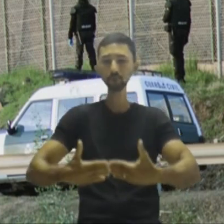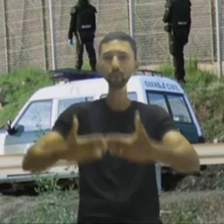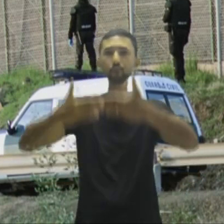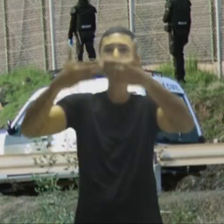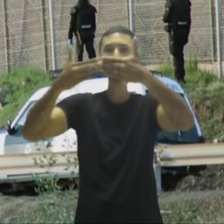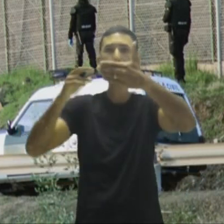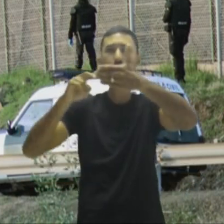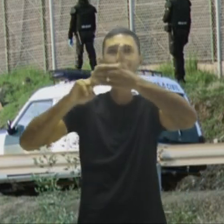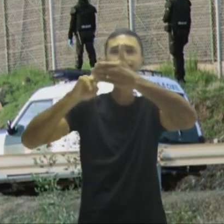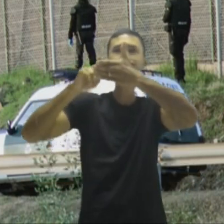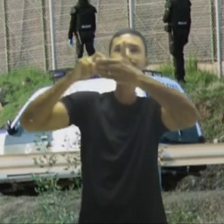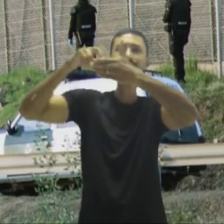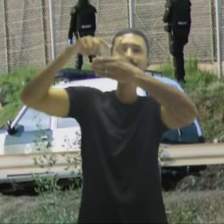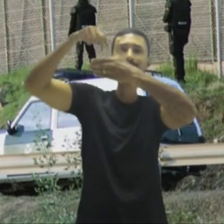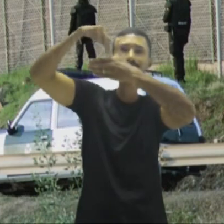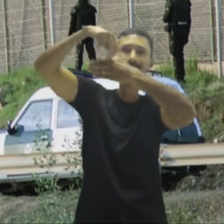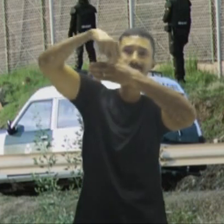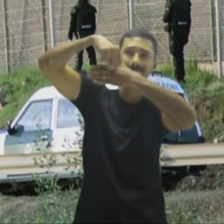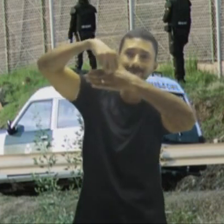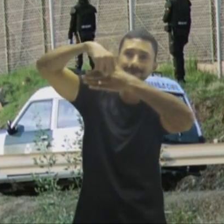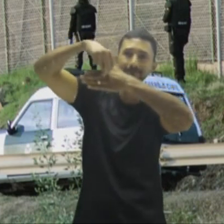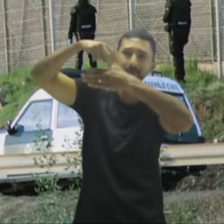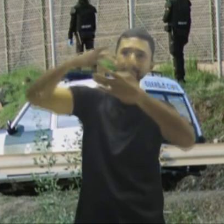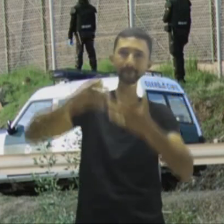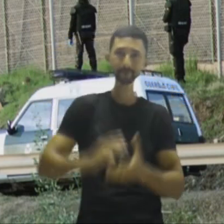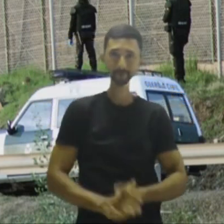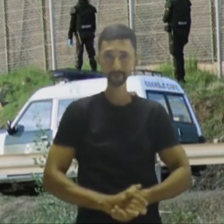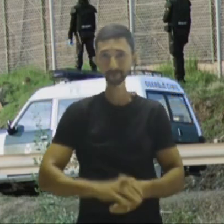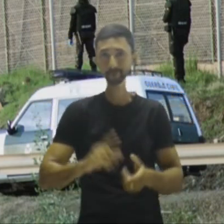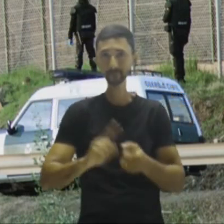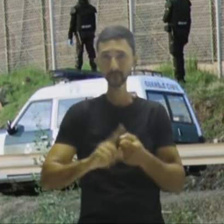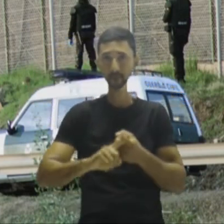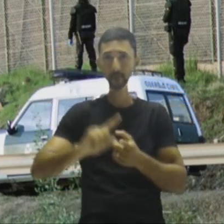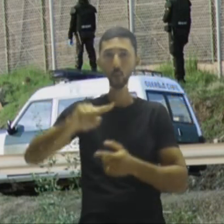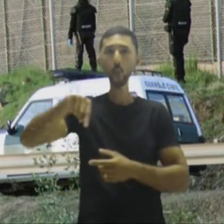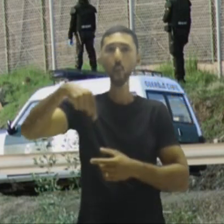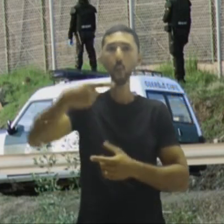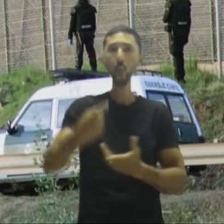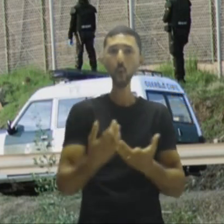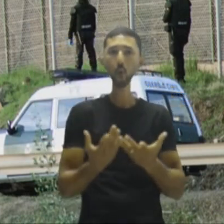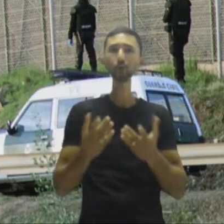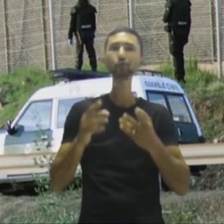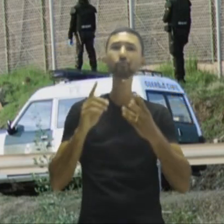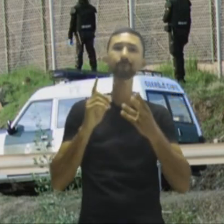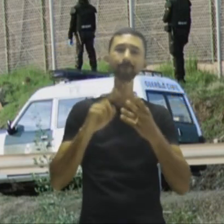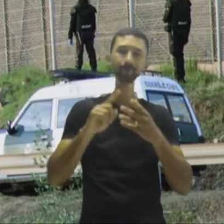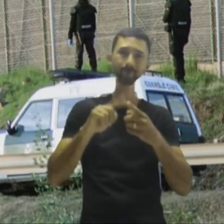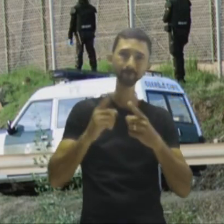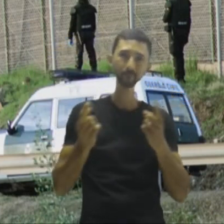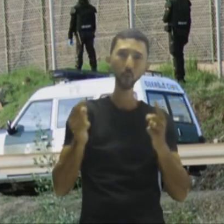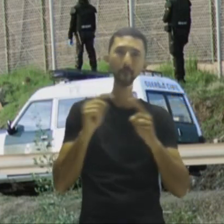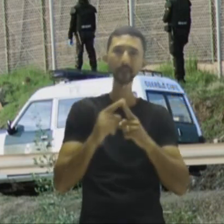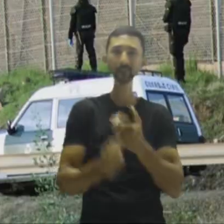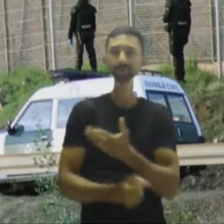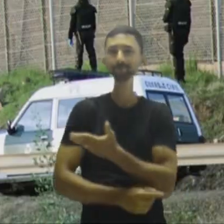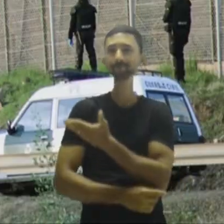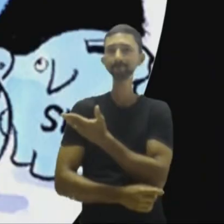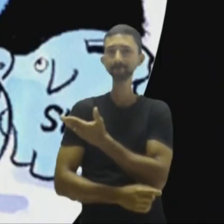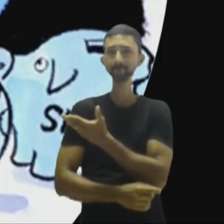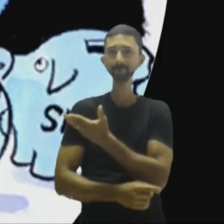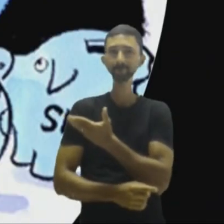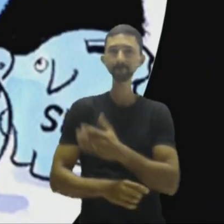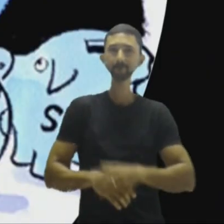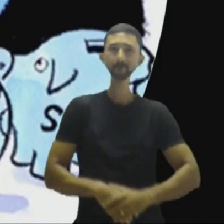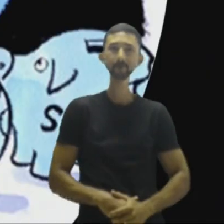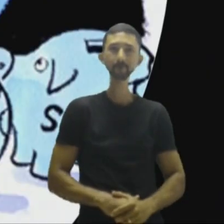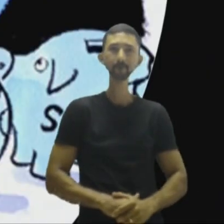pra piorar tudo, vamos ver mais um motivo da saída do